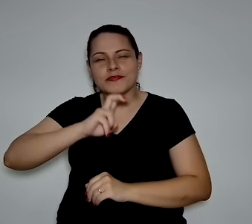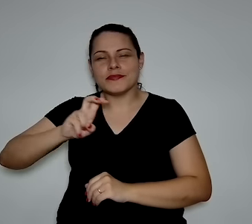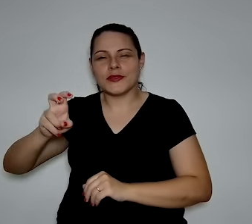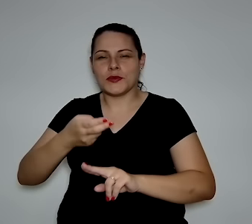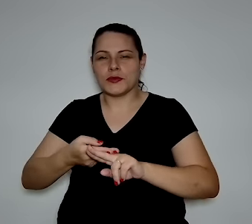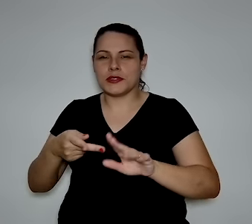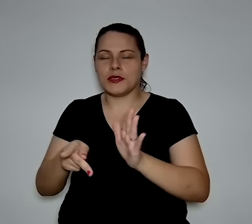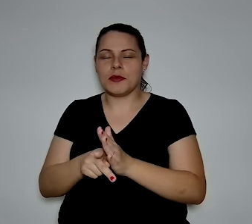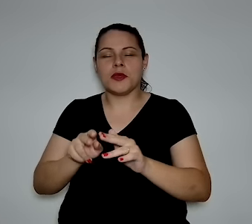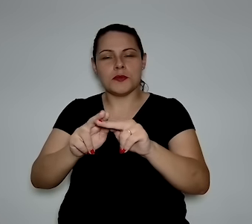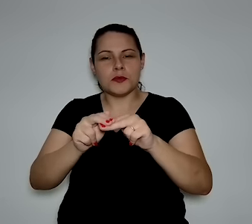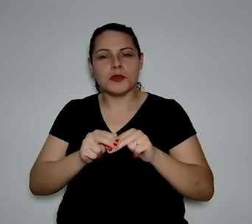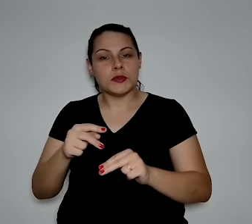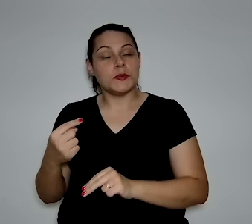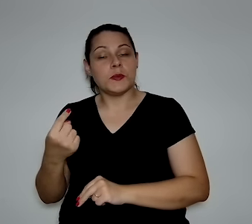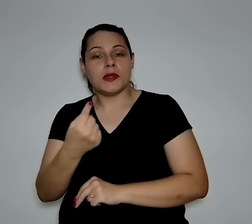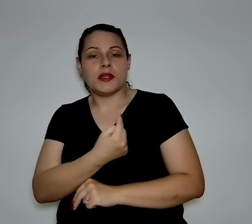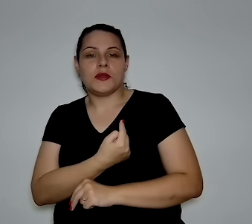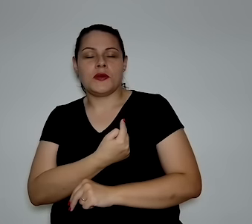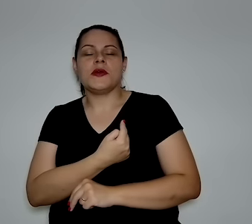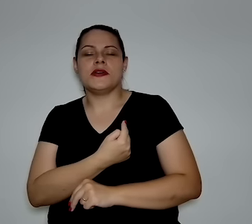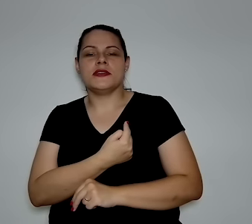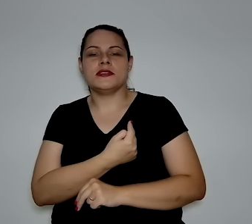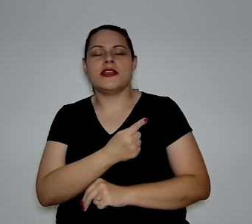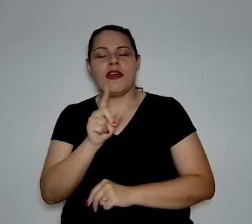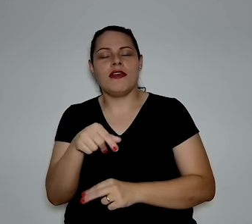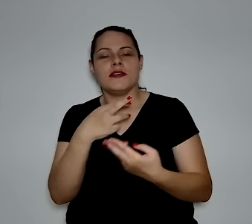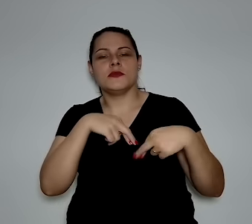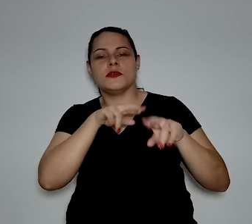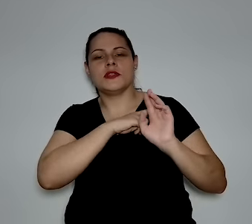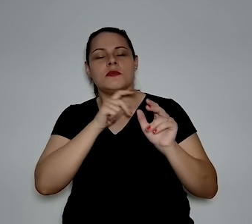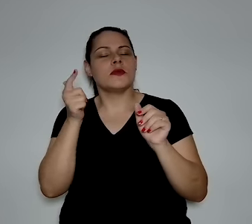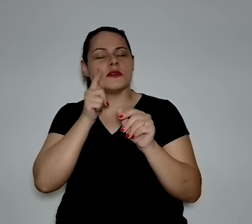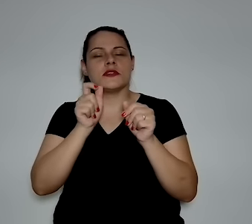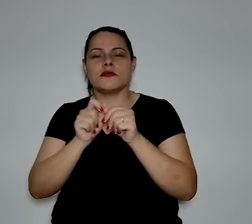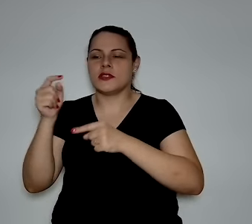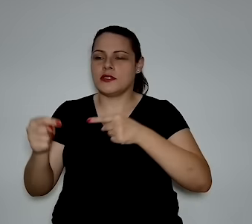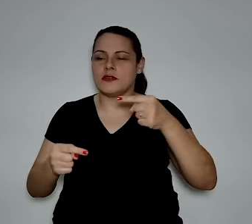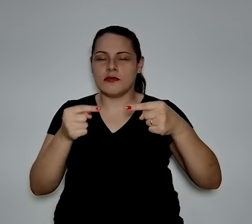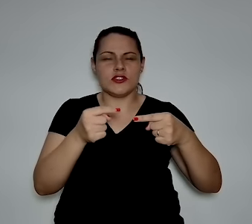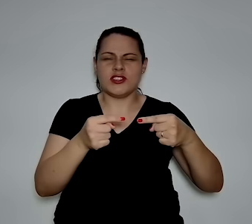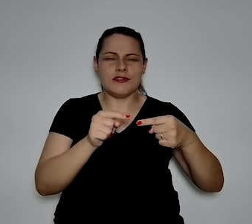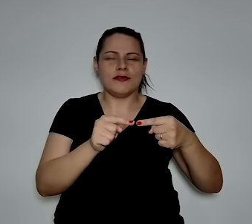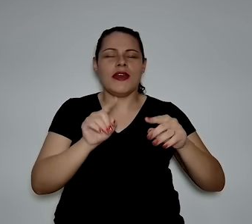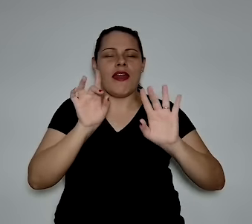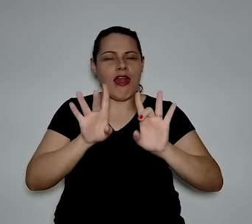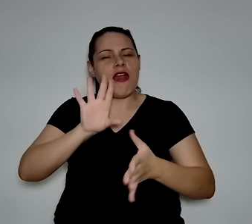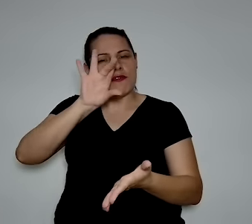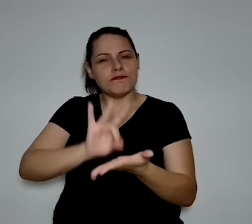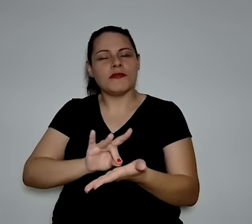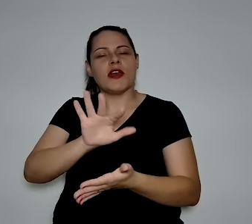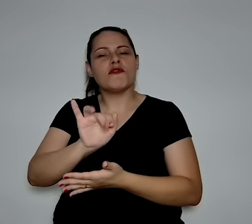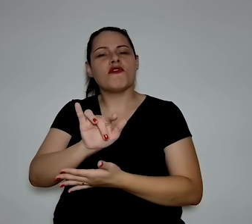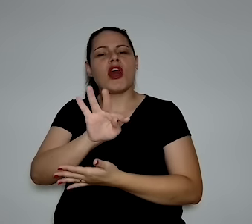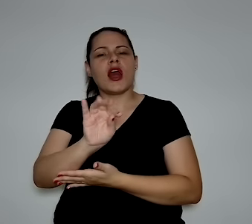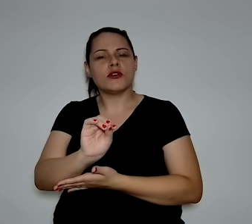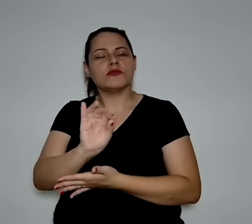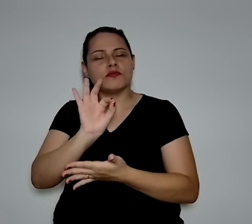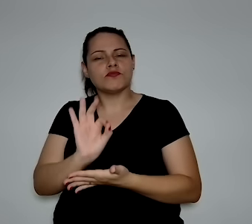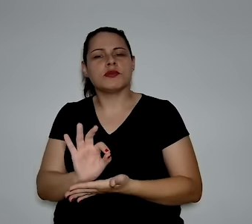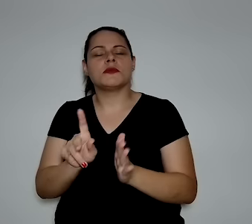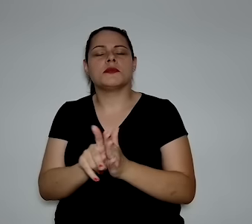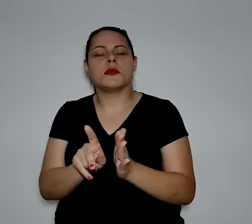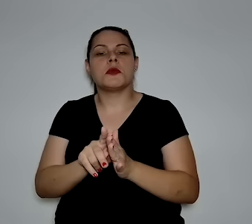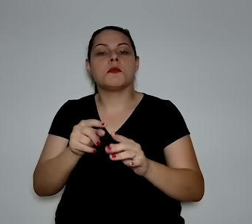não há aqui para nós o papel de debater. Então, isso é fato. Diante desse fato,